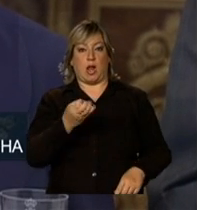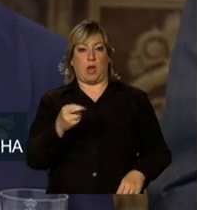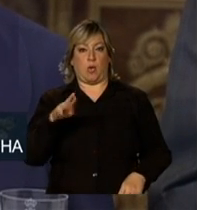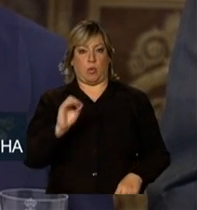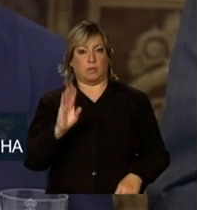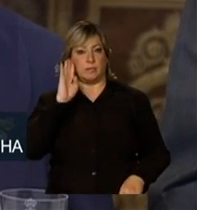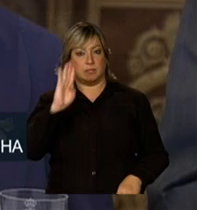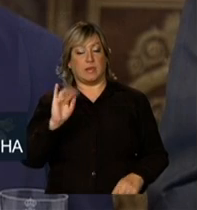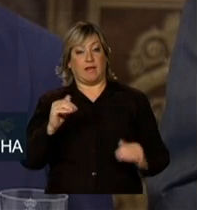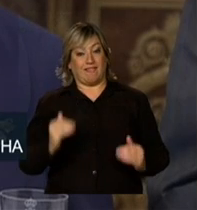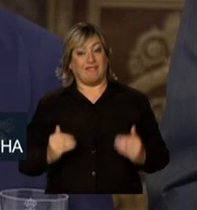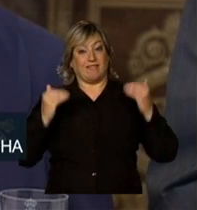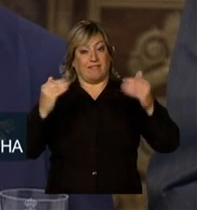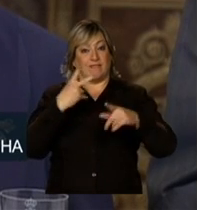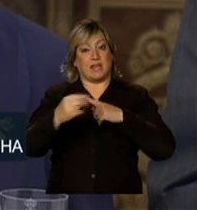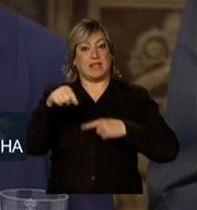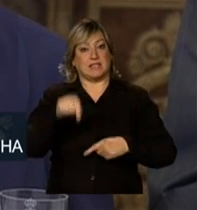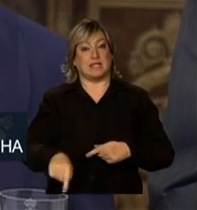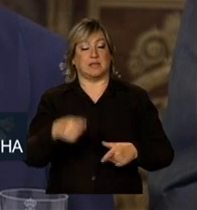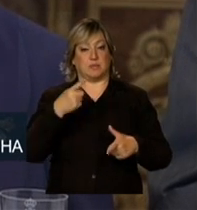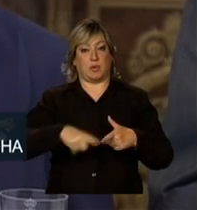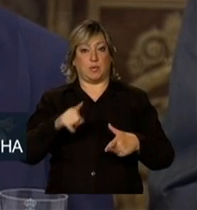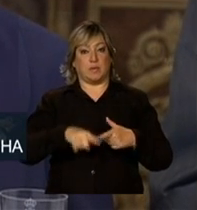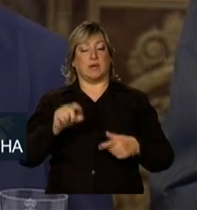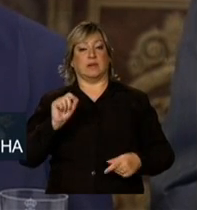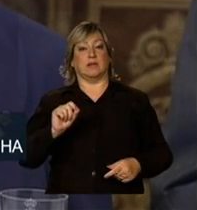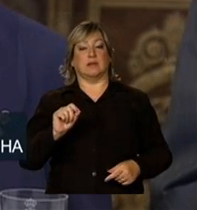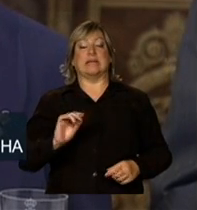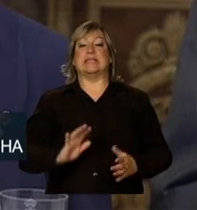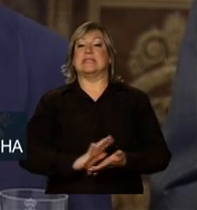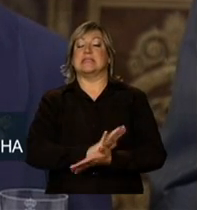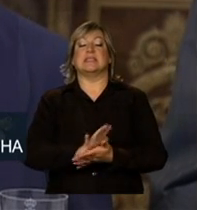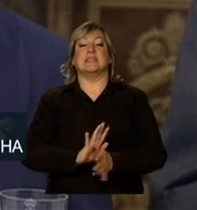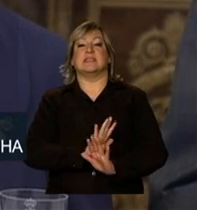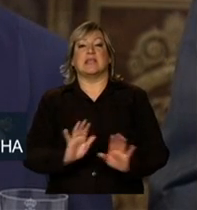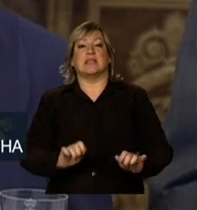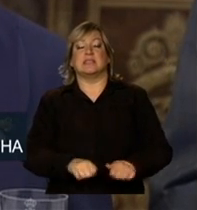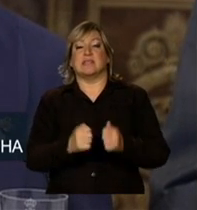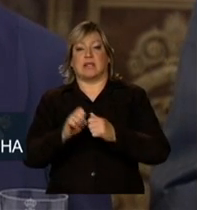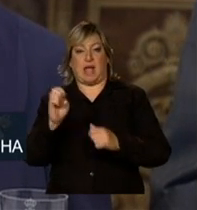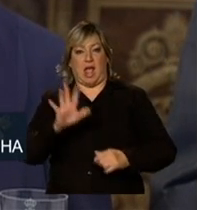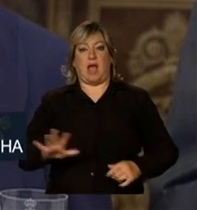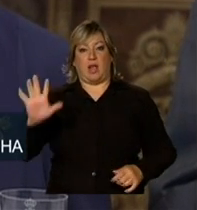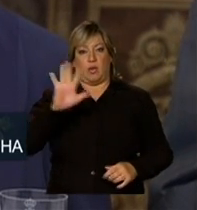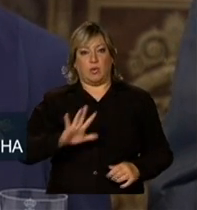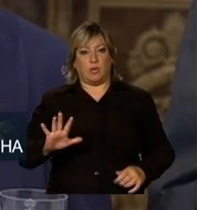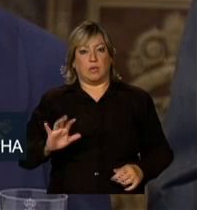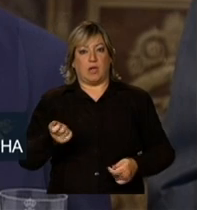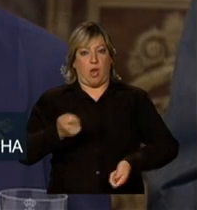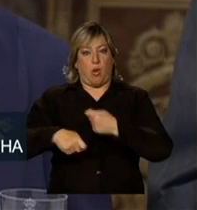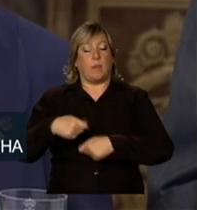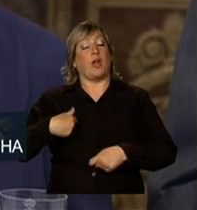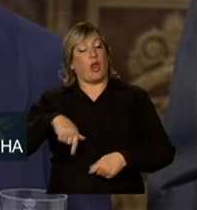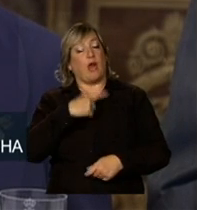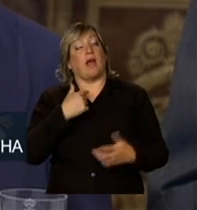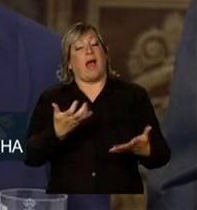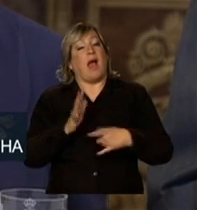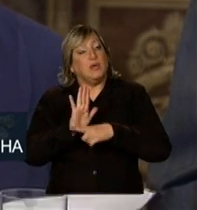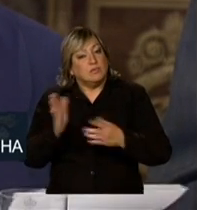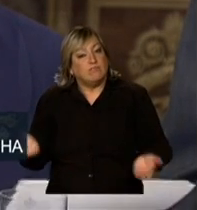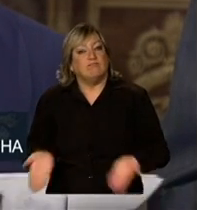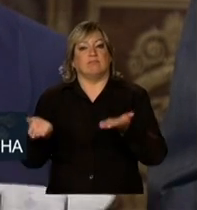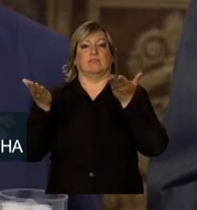A superação dessas dificuldades, sem prejuízo para a unidade europeia, é o que mais desejamos. A